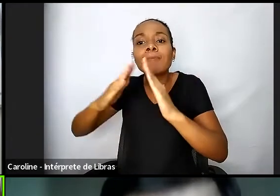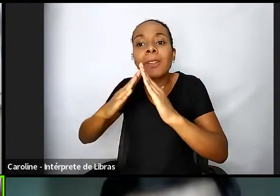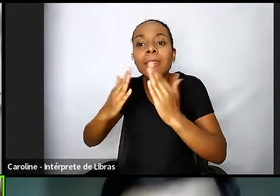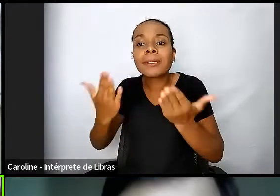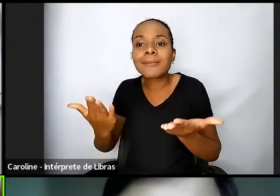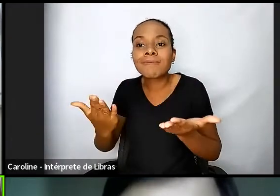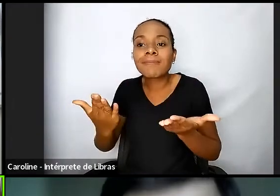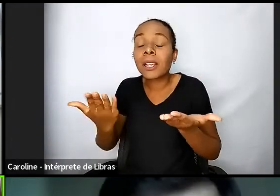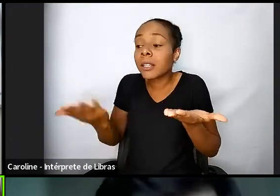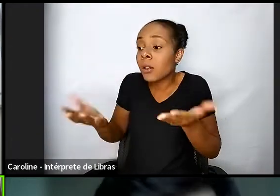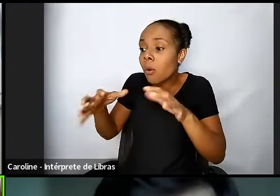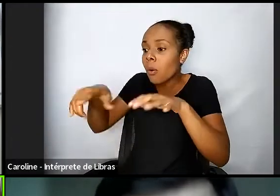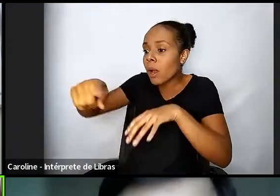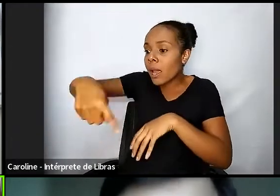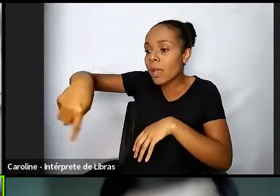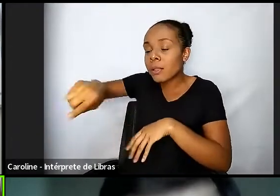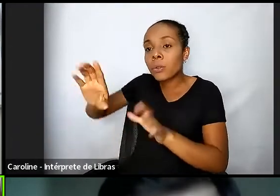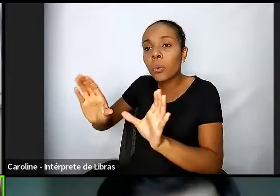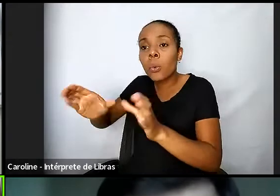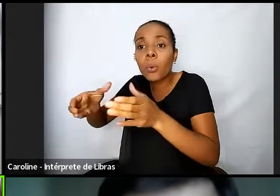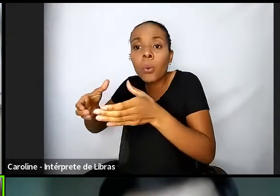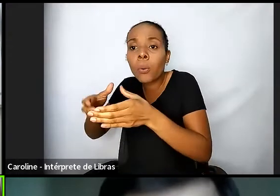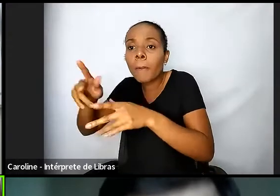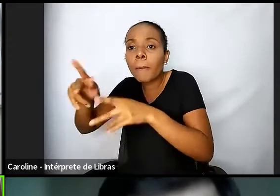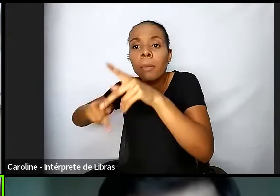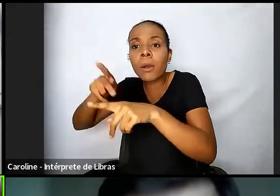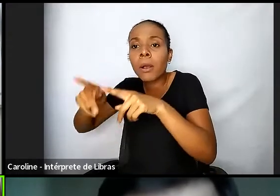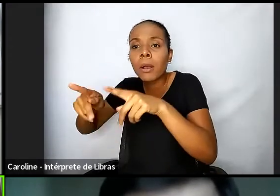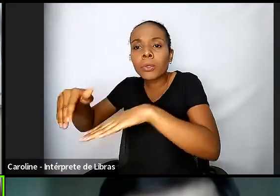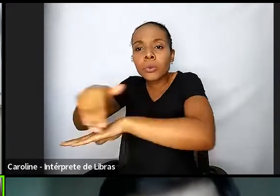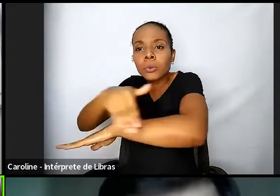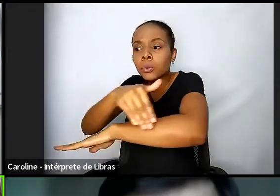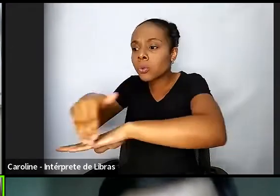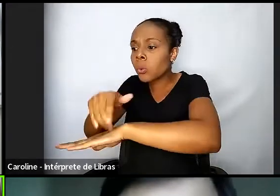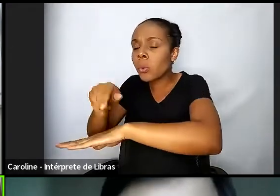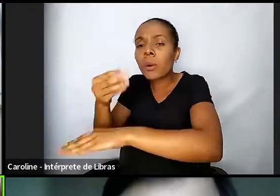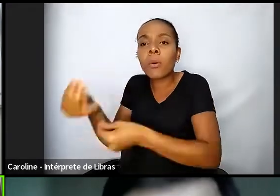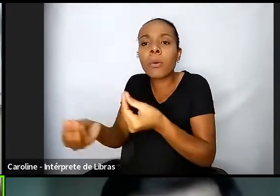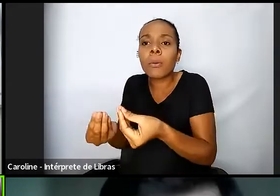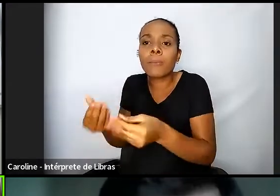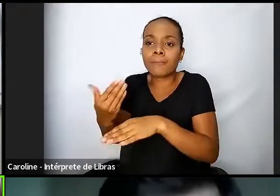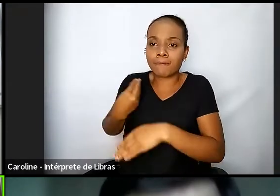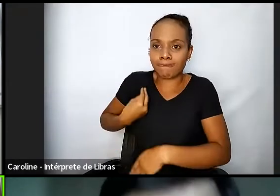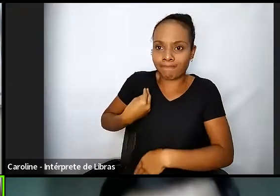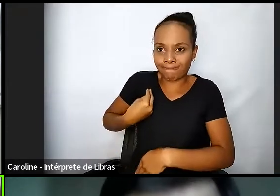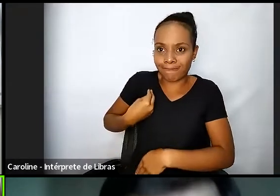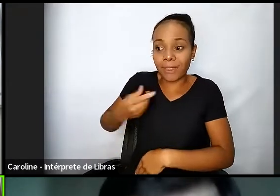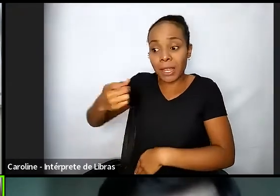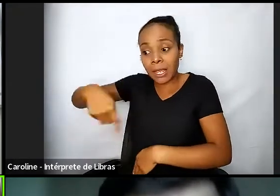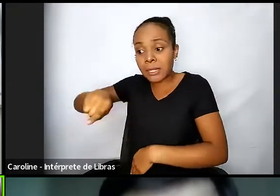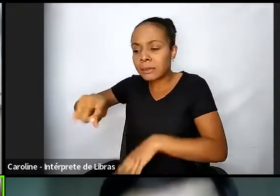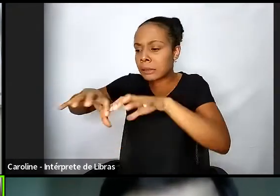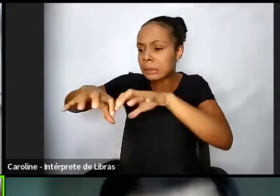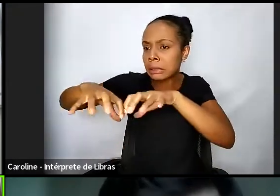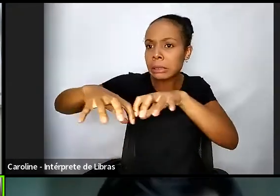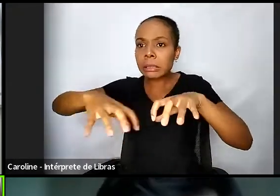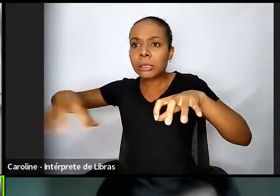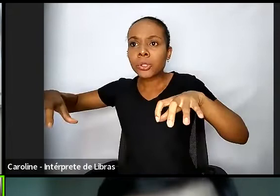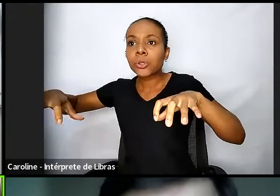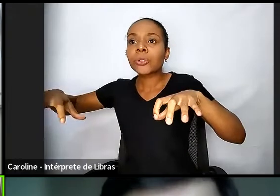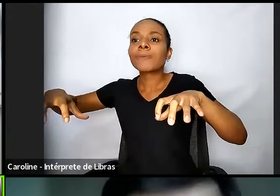a possibilidade de exercício da cidadania de acesso à justiça quando você não tem essa